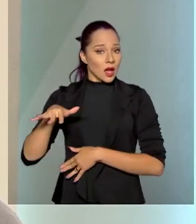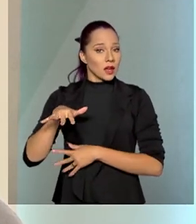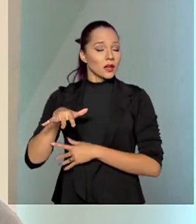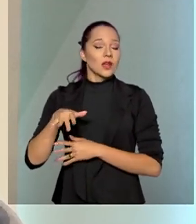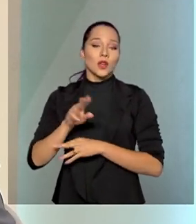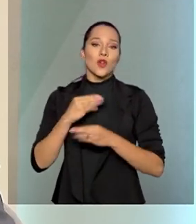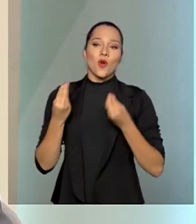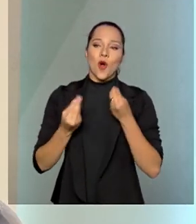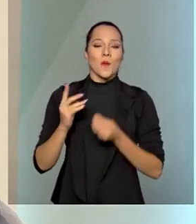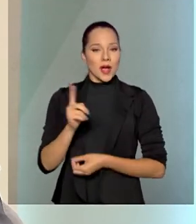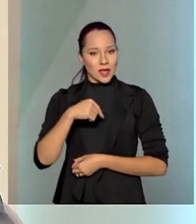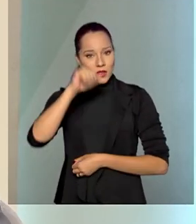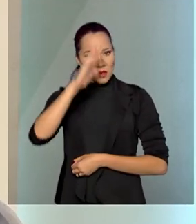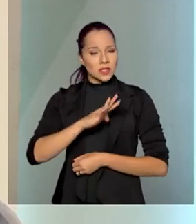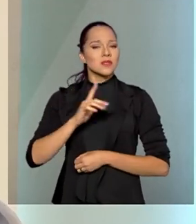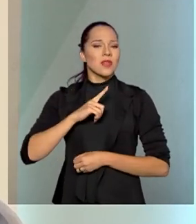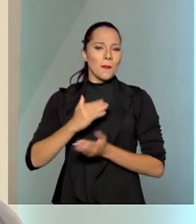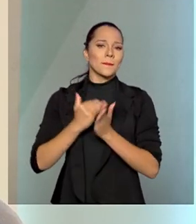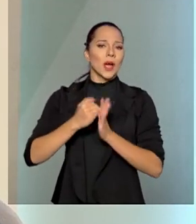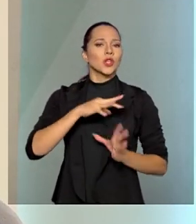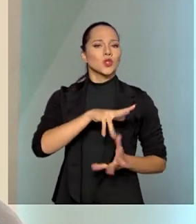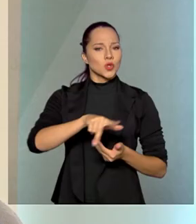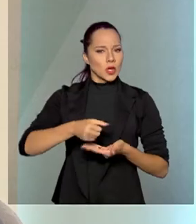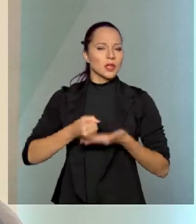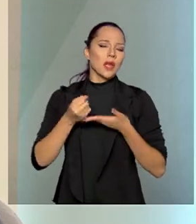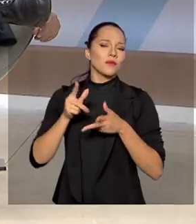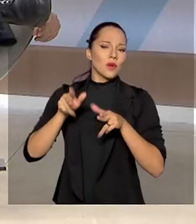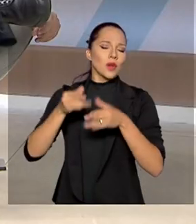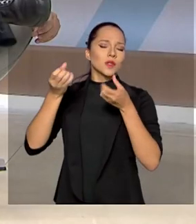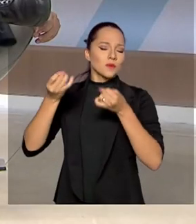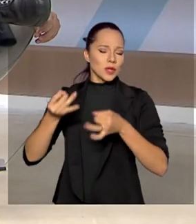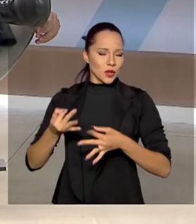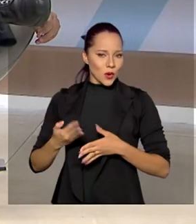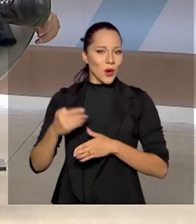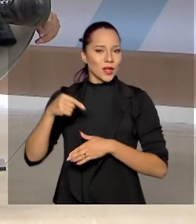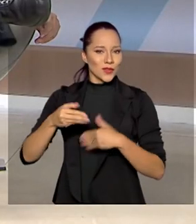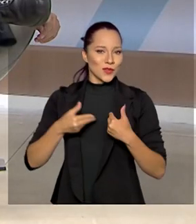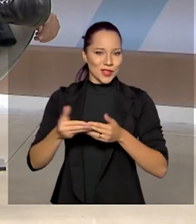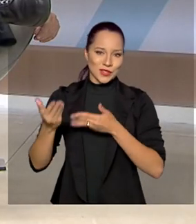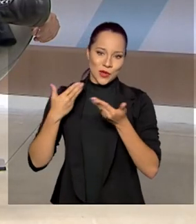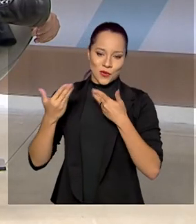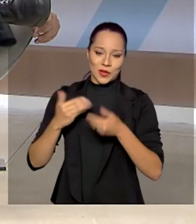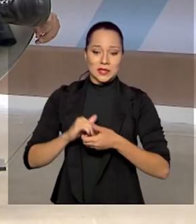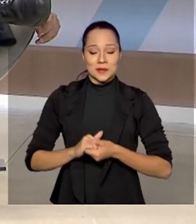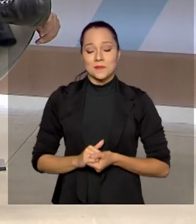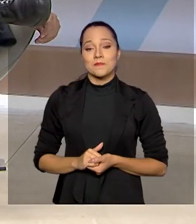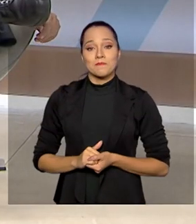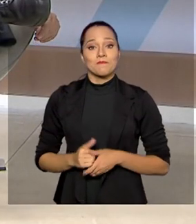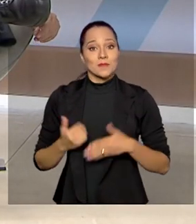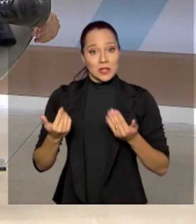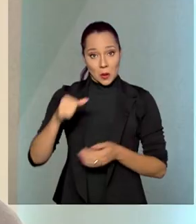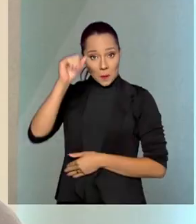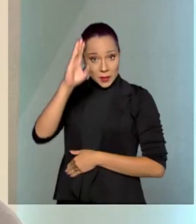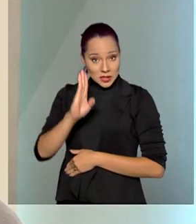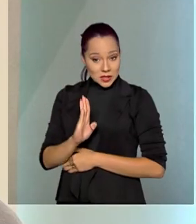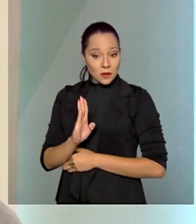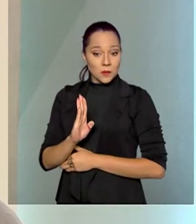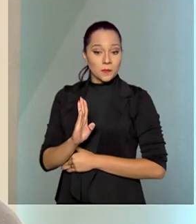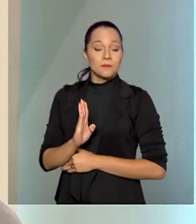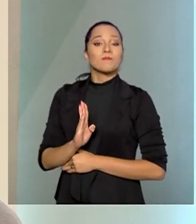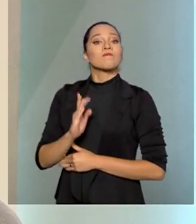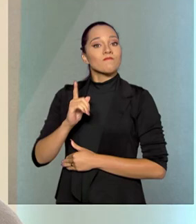a nossa matriz é sustentável, como o Paulo colocou no início aqui da nossa conversa. Então, o Brasil, ele